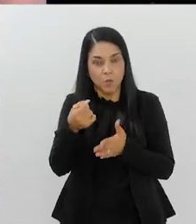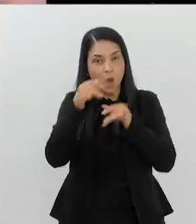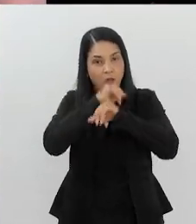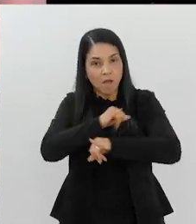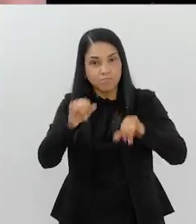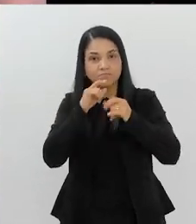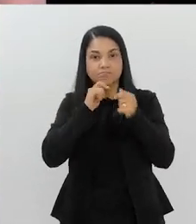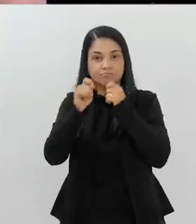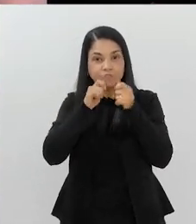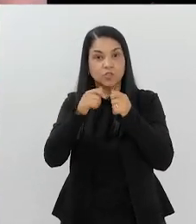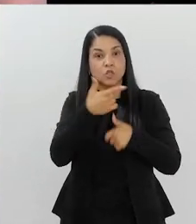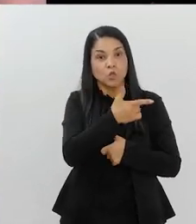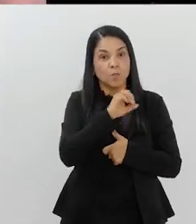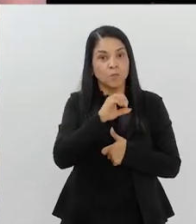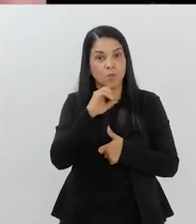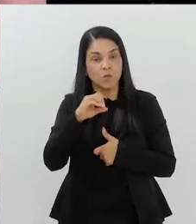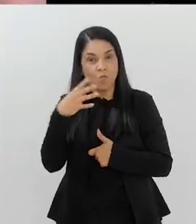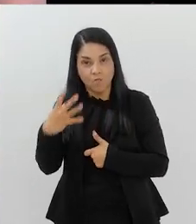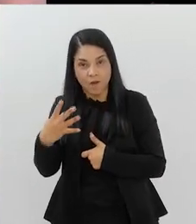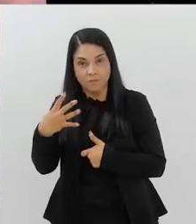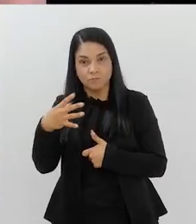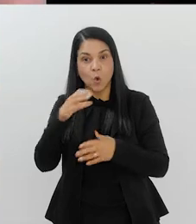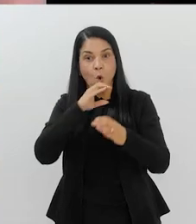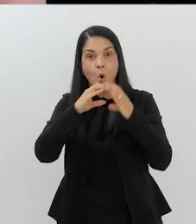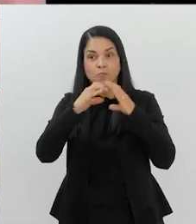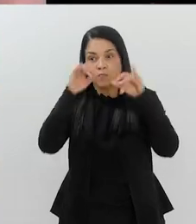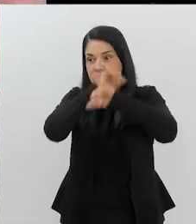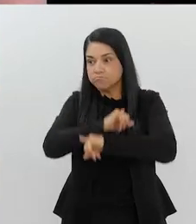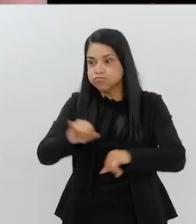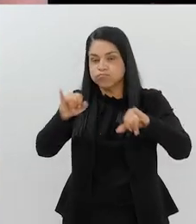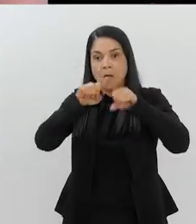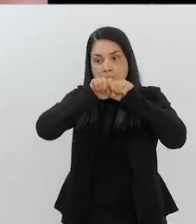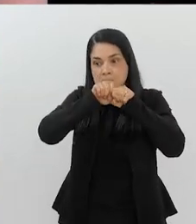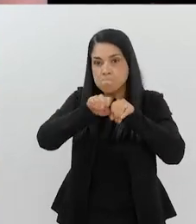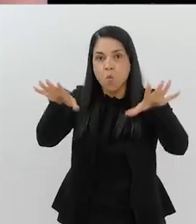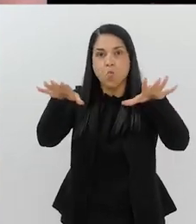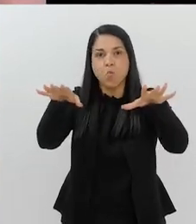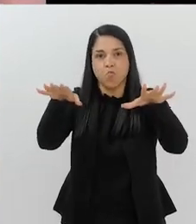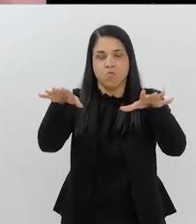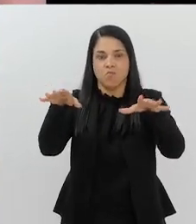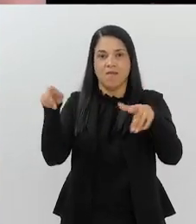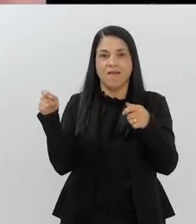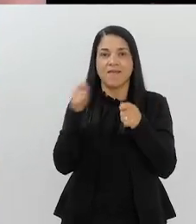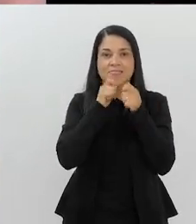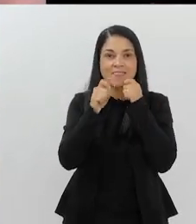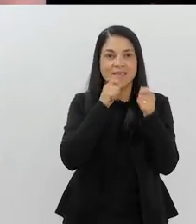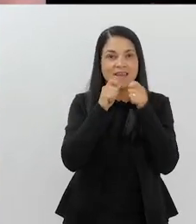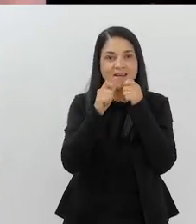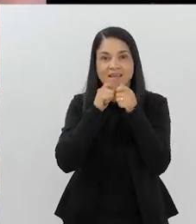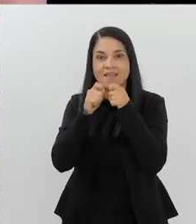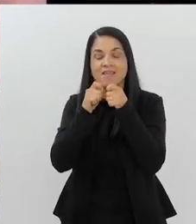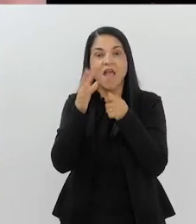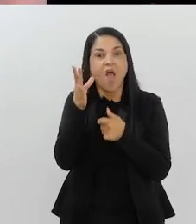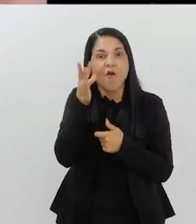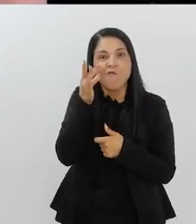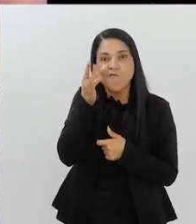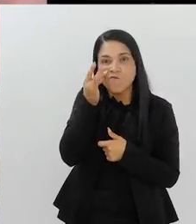a mídia, em 2004, toda a comunicação, em todos os âmbitos, já estava lá. E pela primeira vez, ao